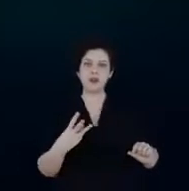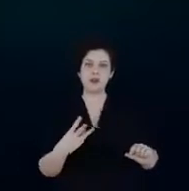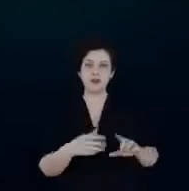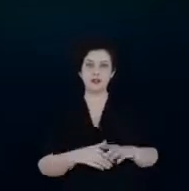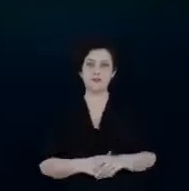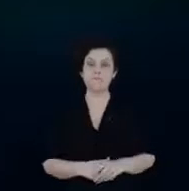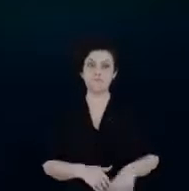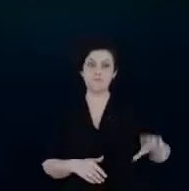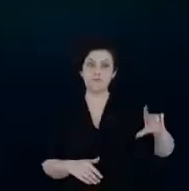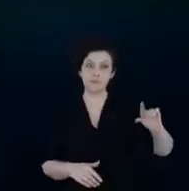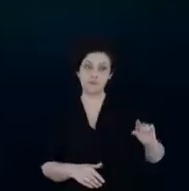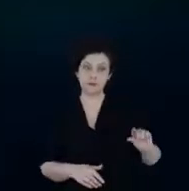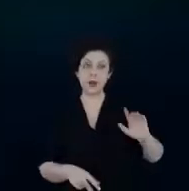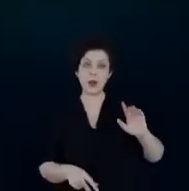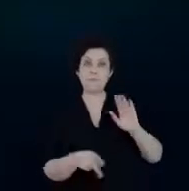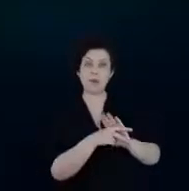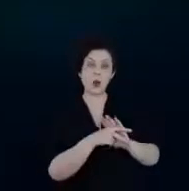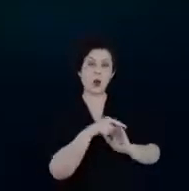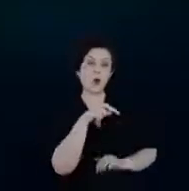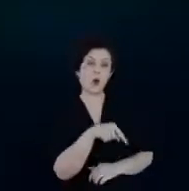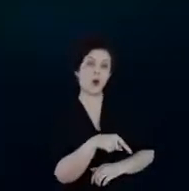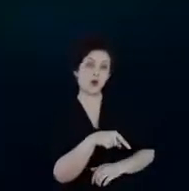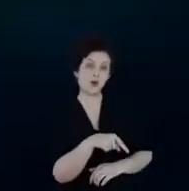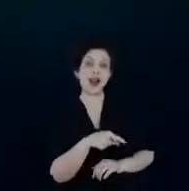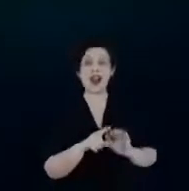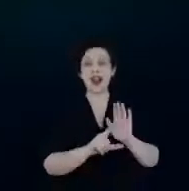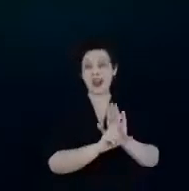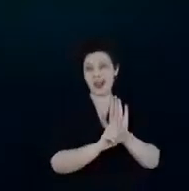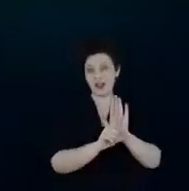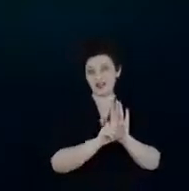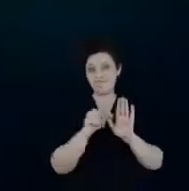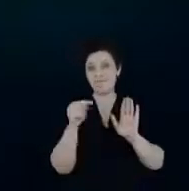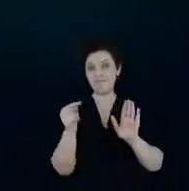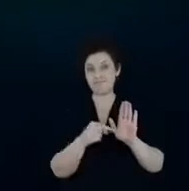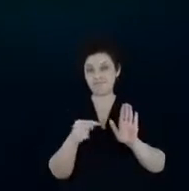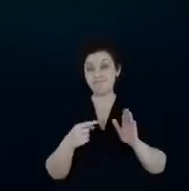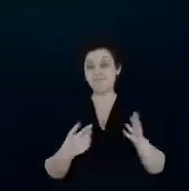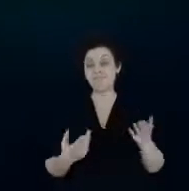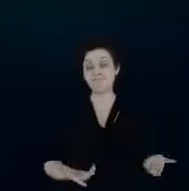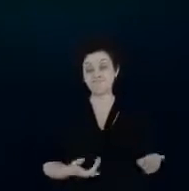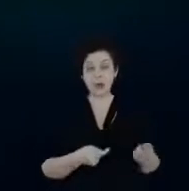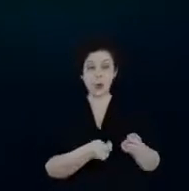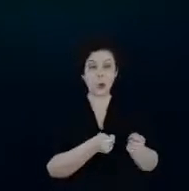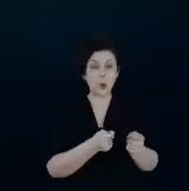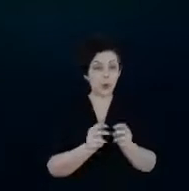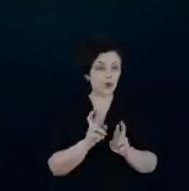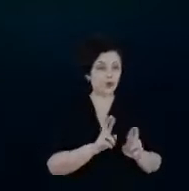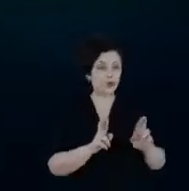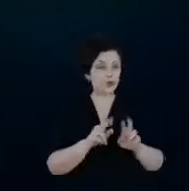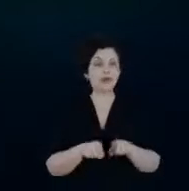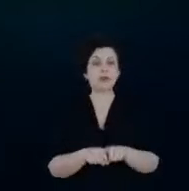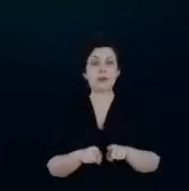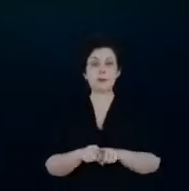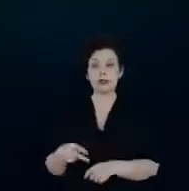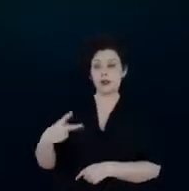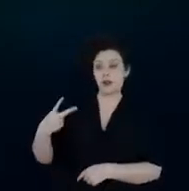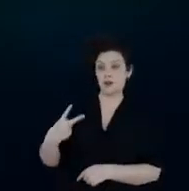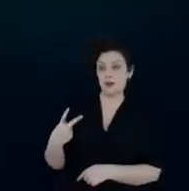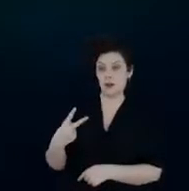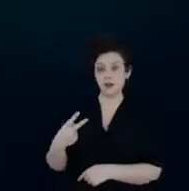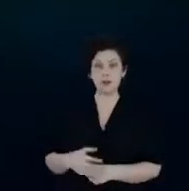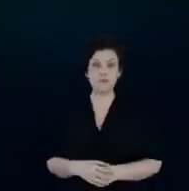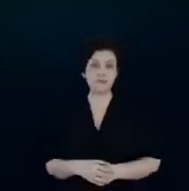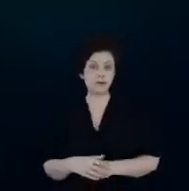redução trazida pela própria lei que regula isso e a gente tem uma segunda que foi